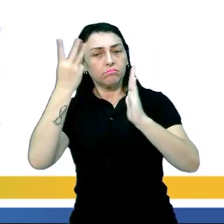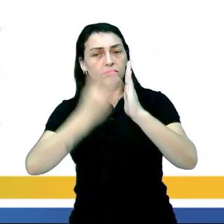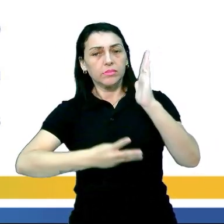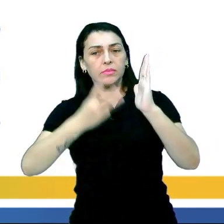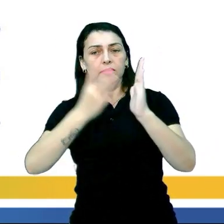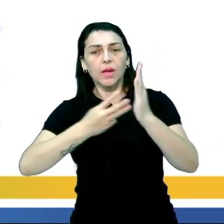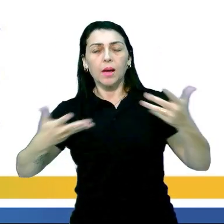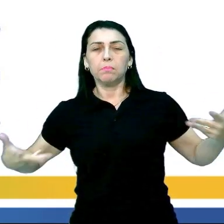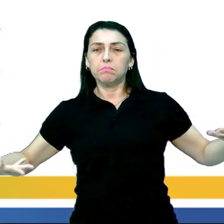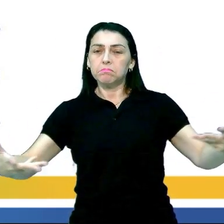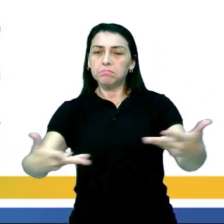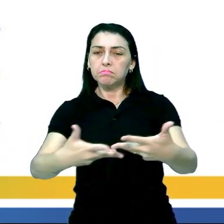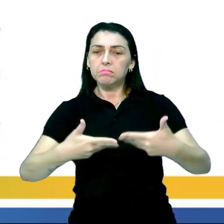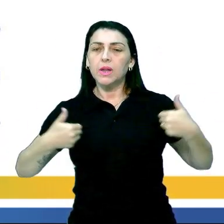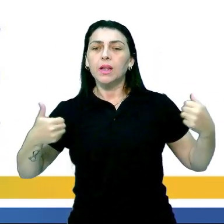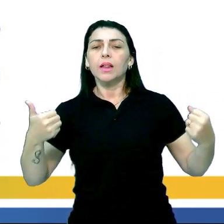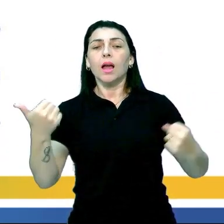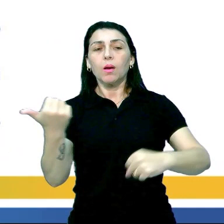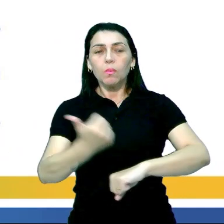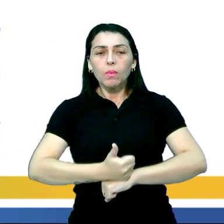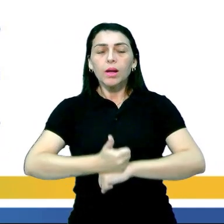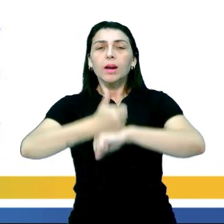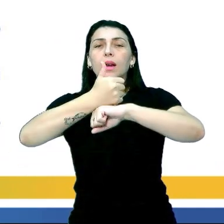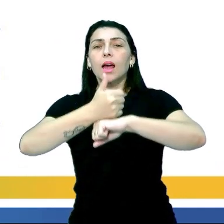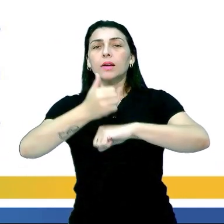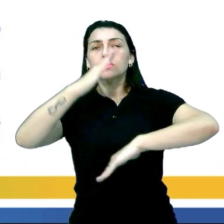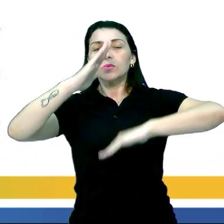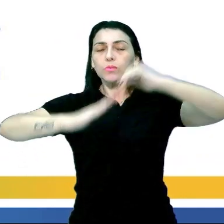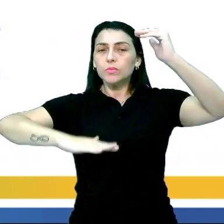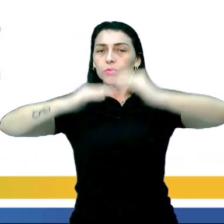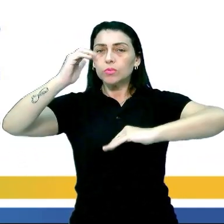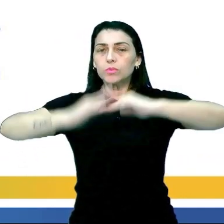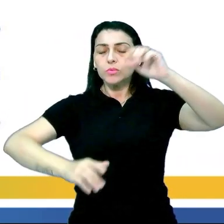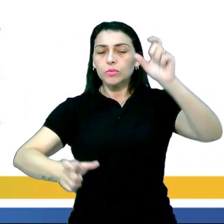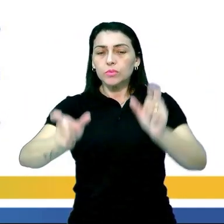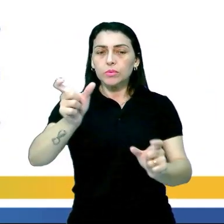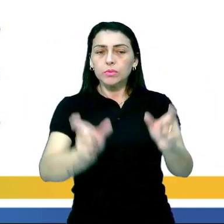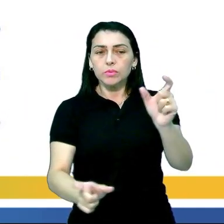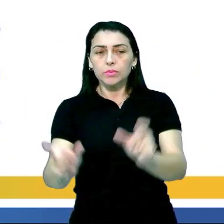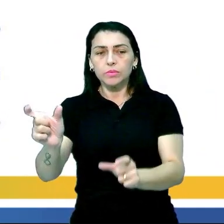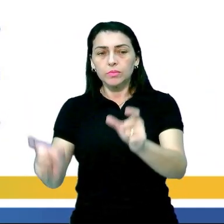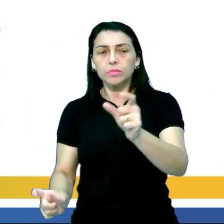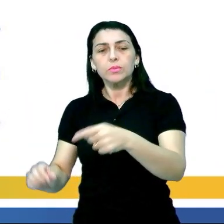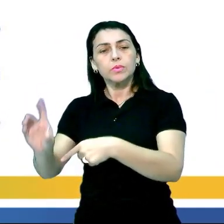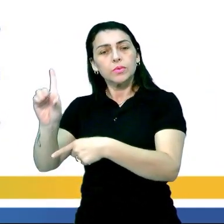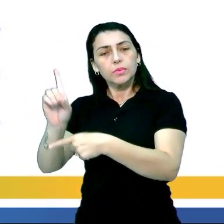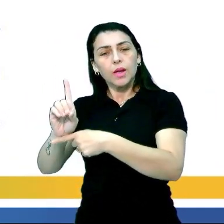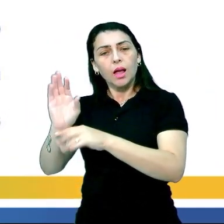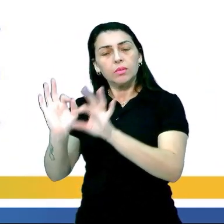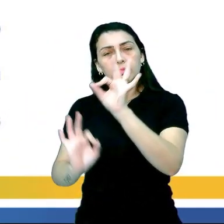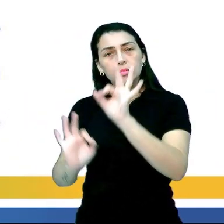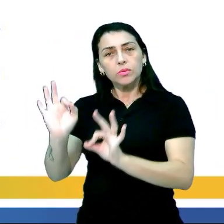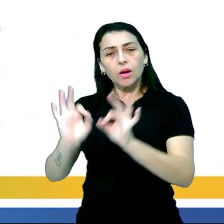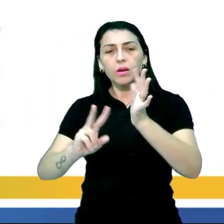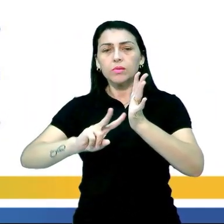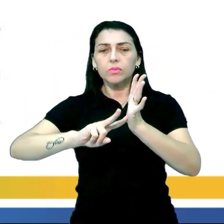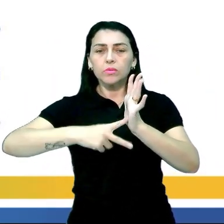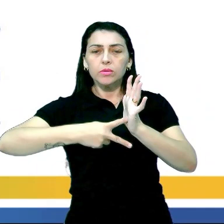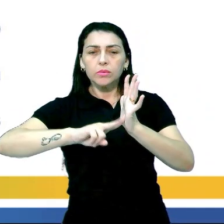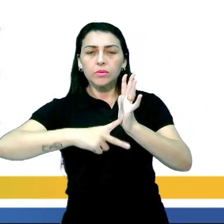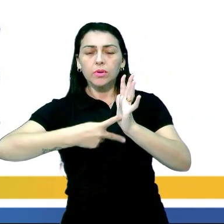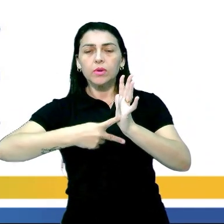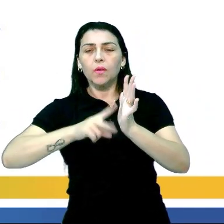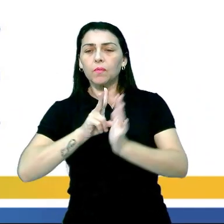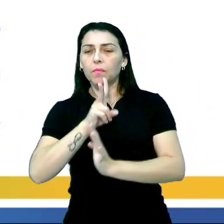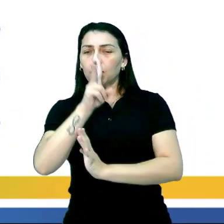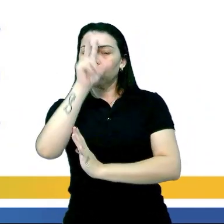procedimentos de terceirização sejam aprimorados pela qualificação profissional, letra D,